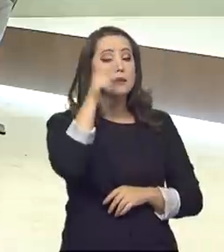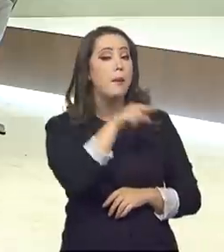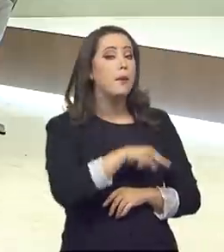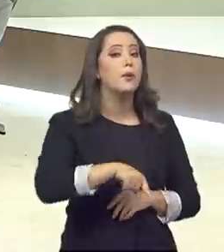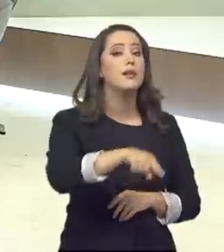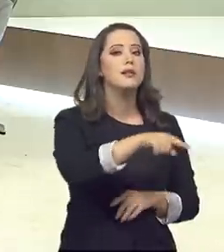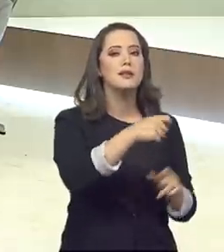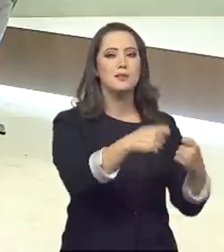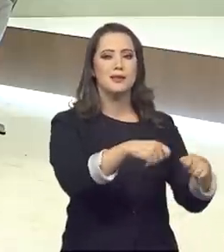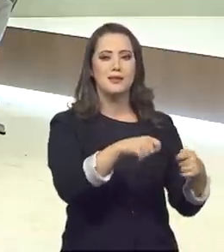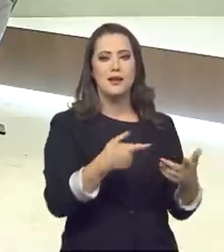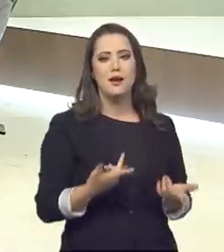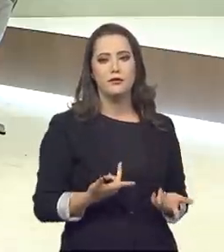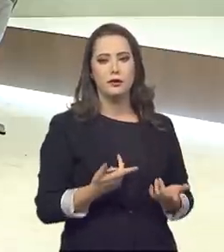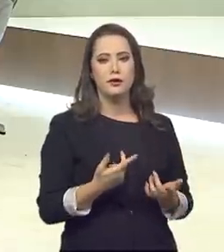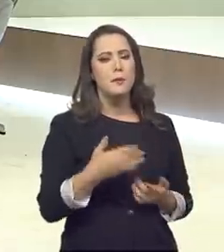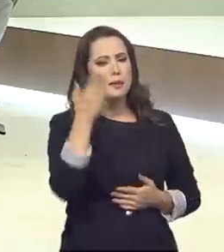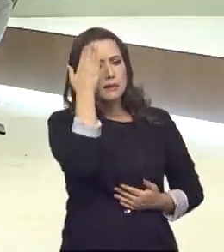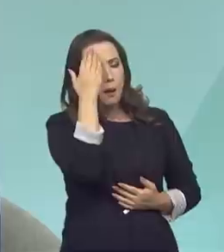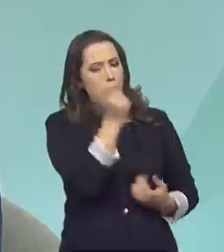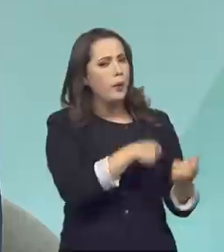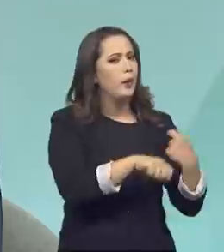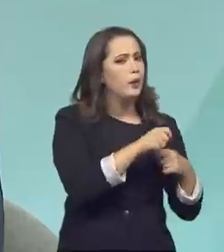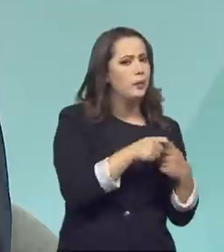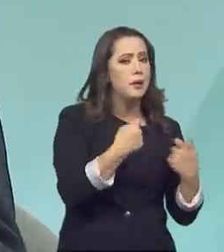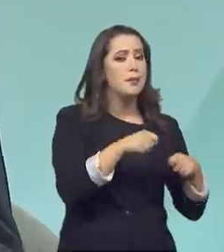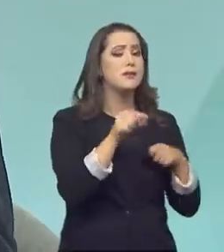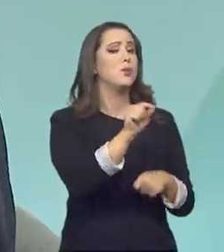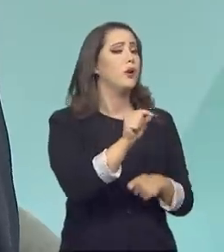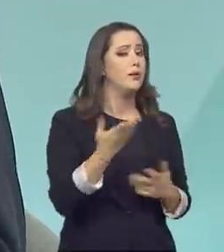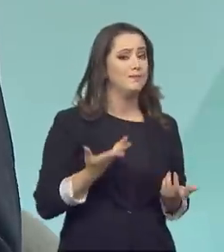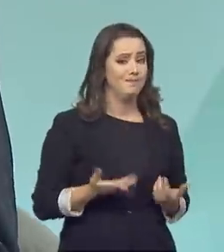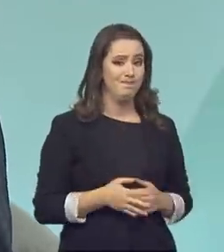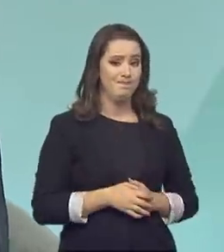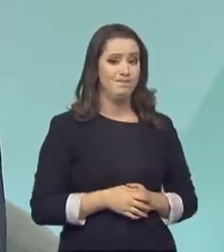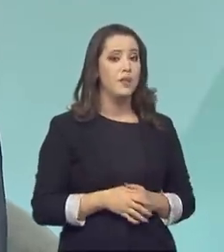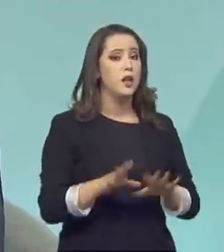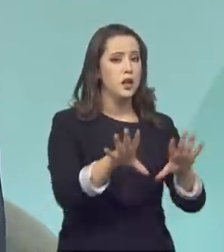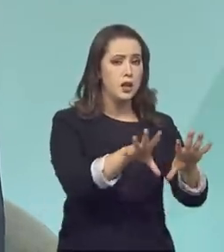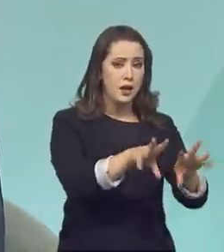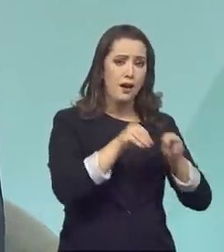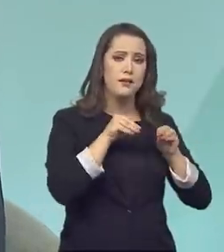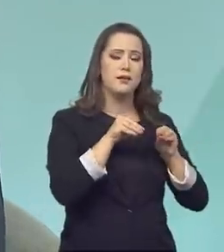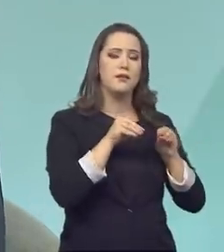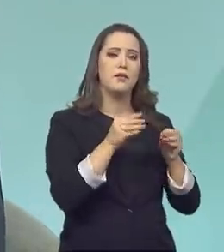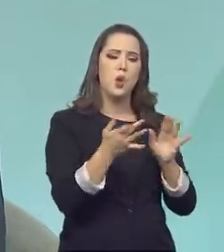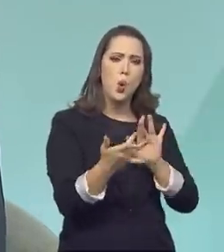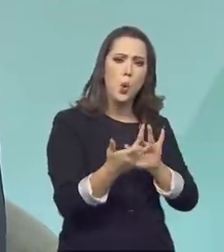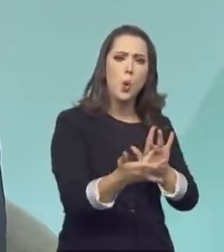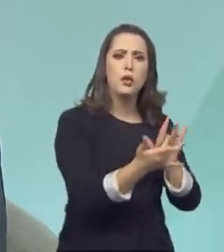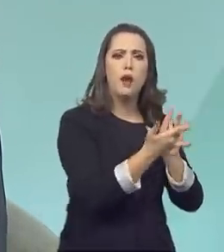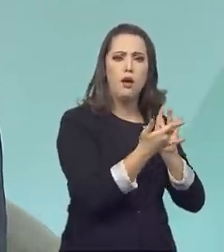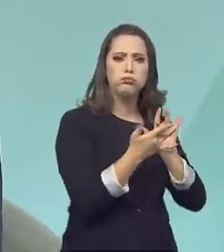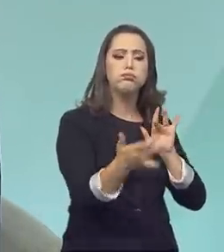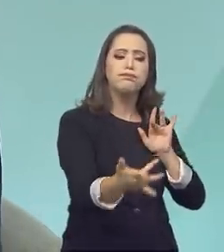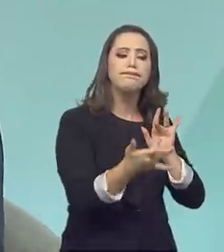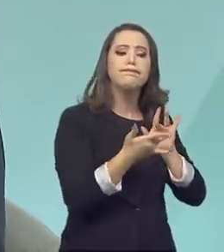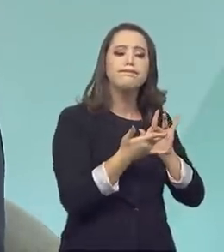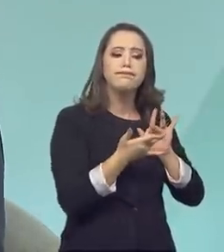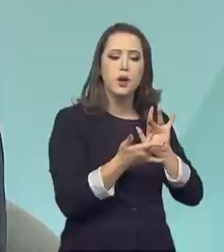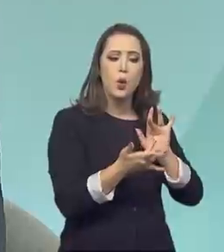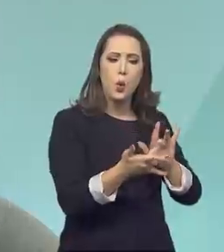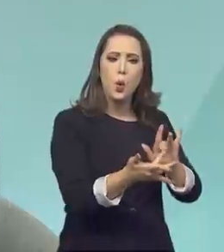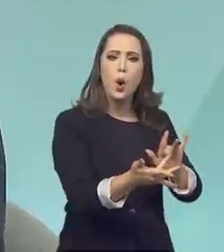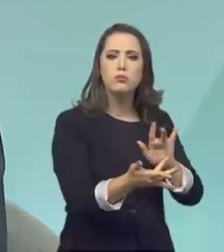produtivo, ouvir a economia, ouvir o comércio e incorporar tudo o que fazia sentido dentro desse regulamento, para que fosse um